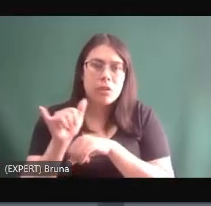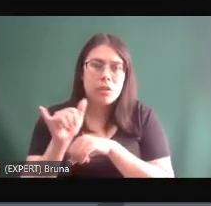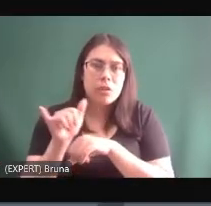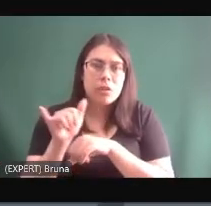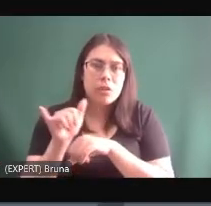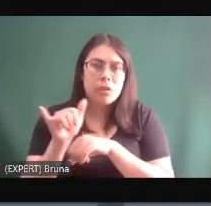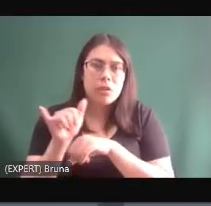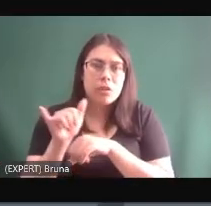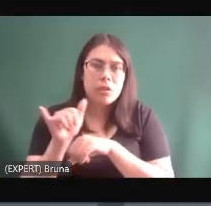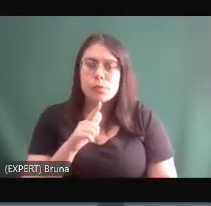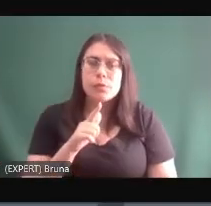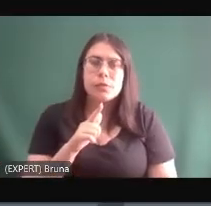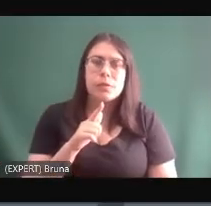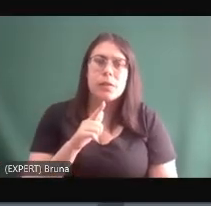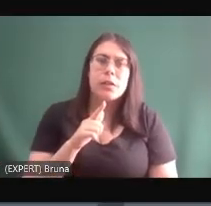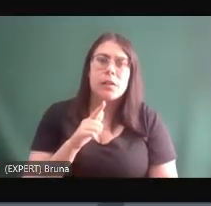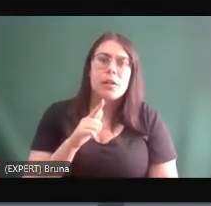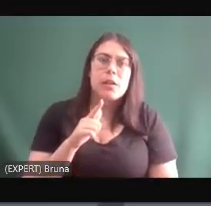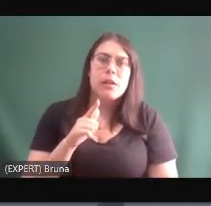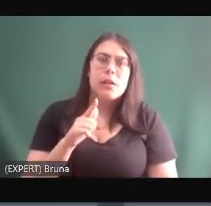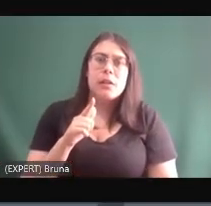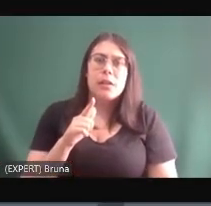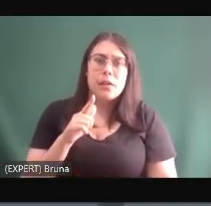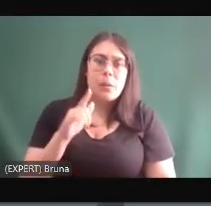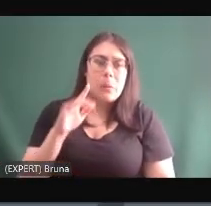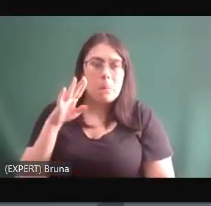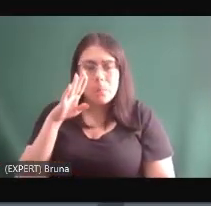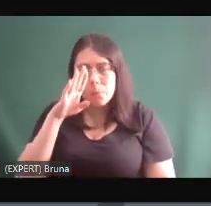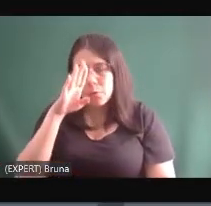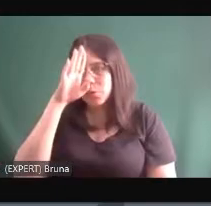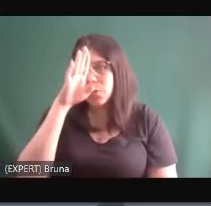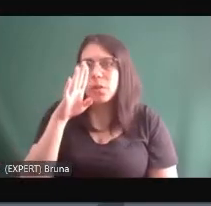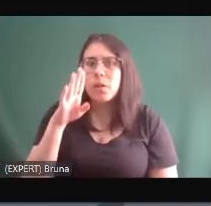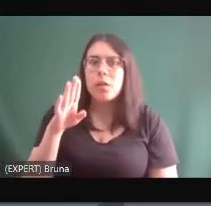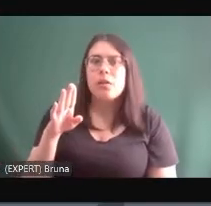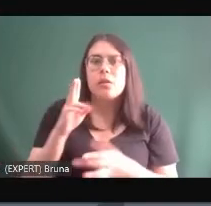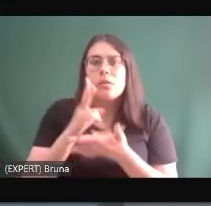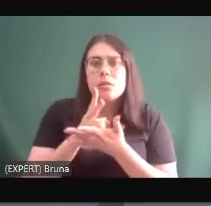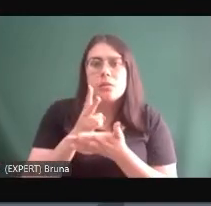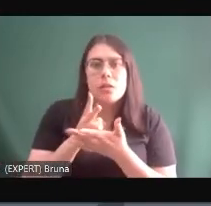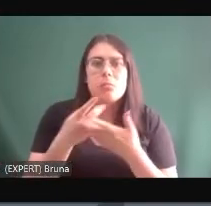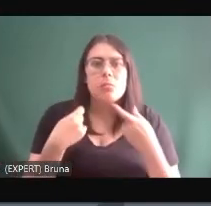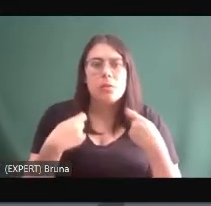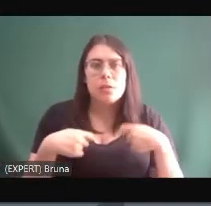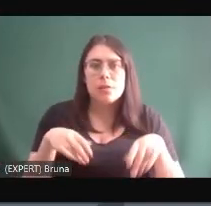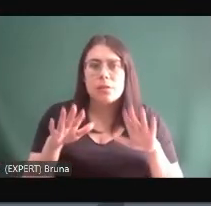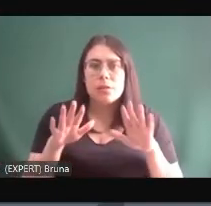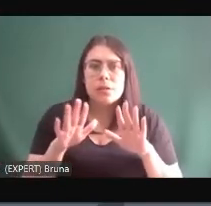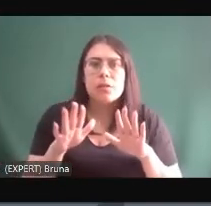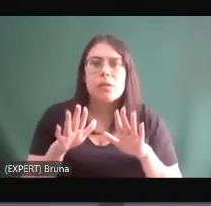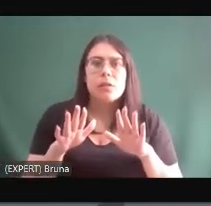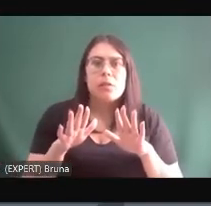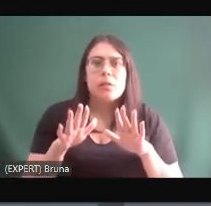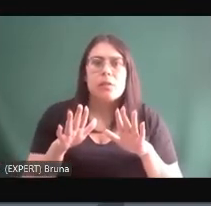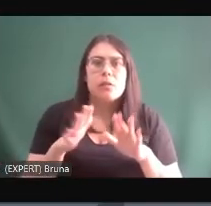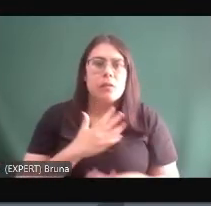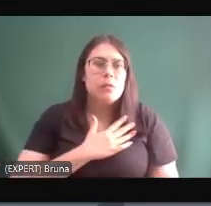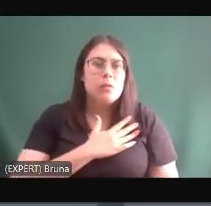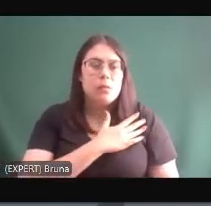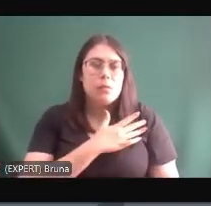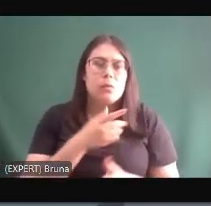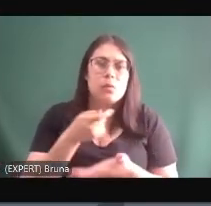parte importante do bolsonarismo ao lado dele sem precisar acenar para o militarismo acena para